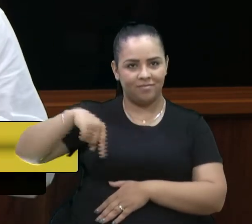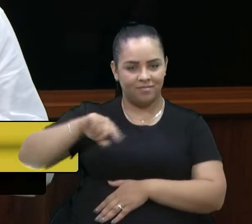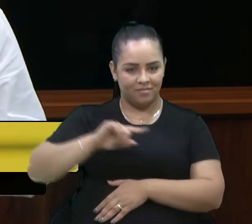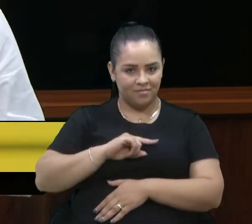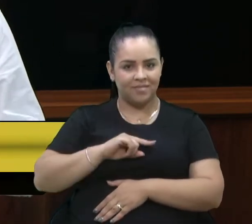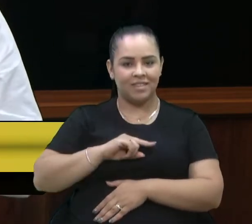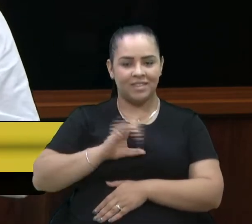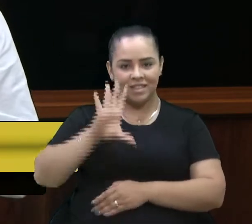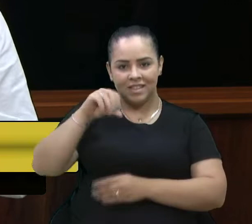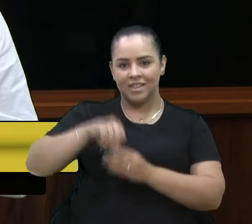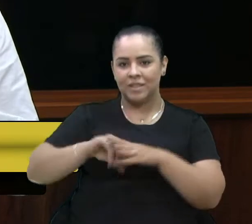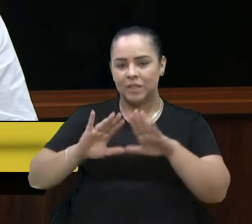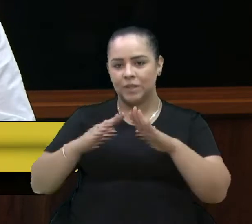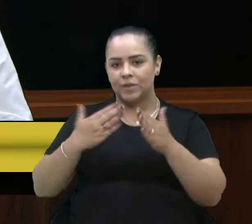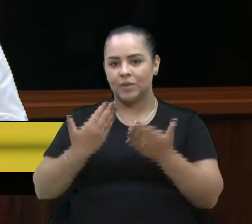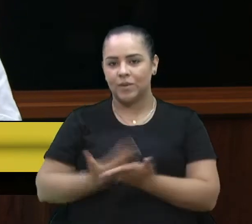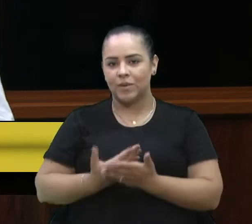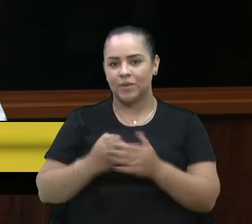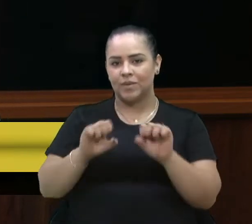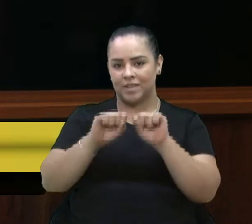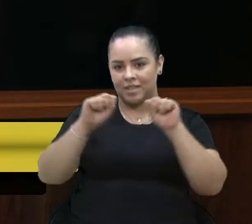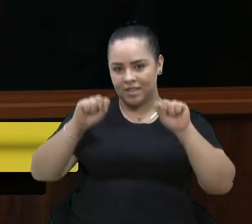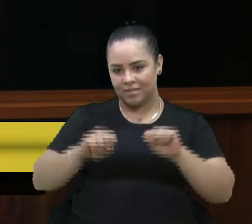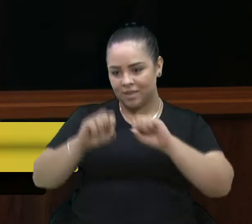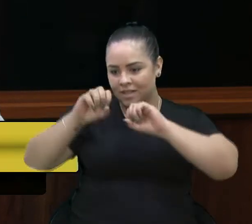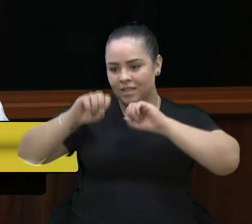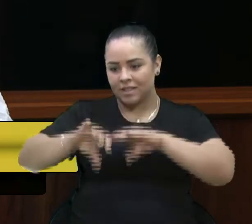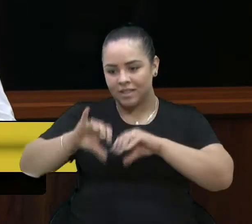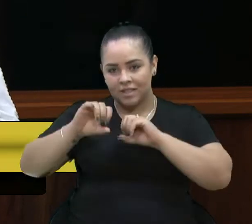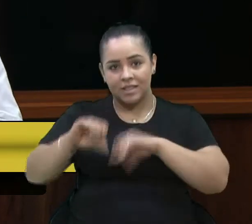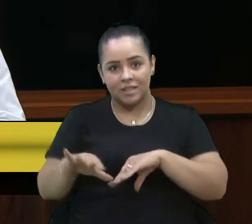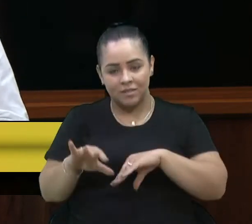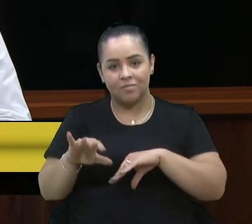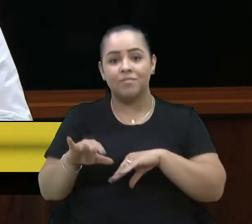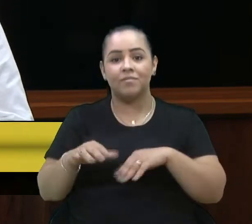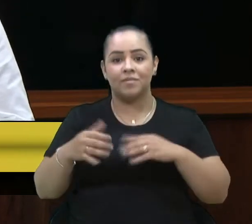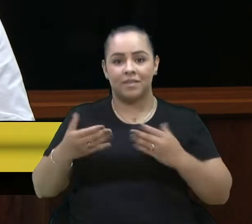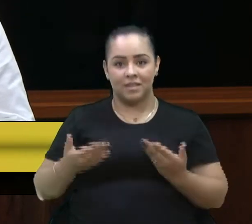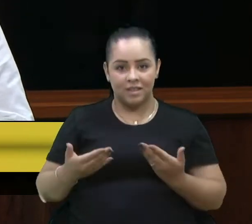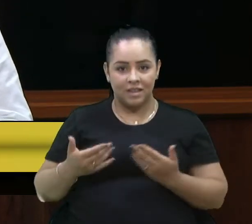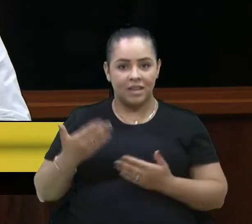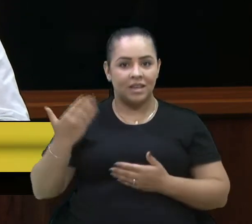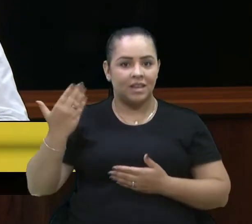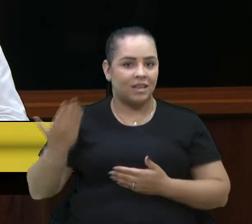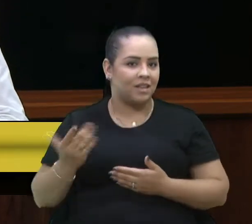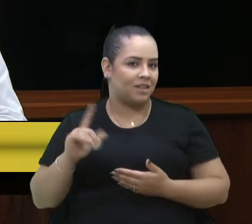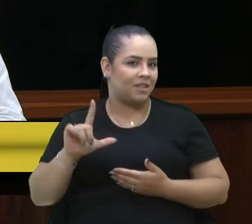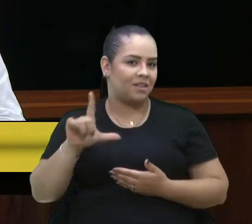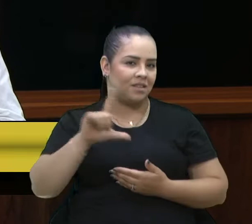escolas, o sistema educacional, em via de regra, ele já tem